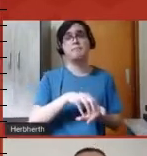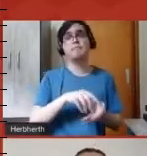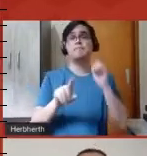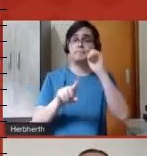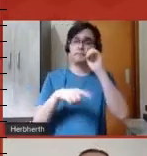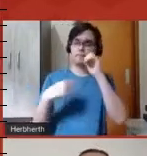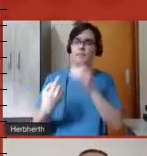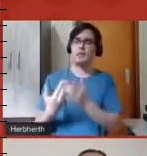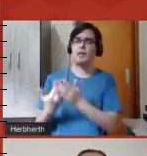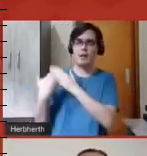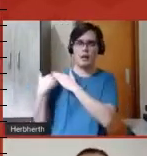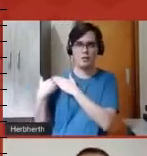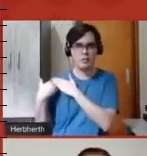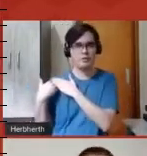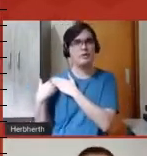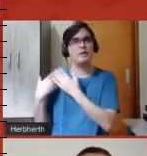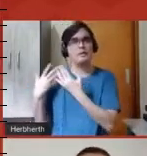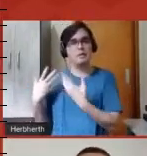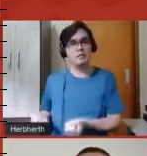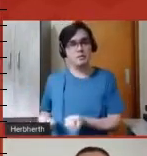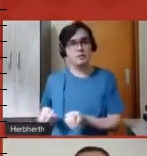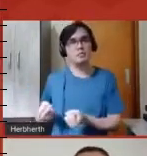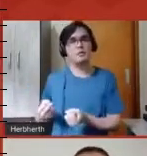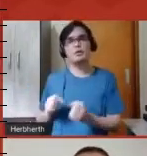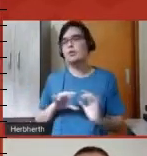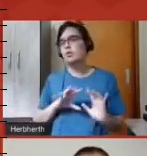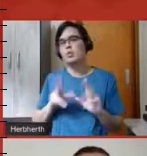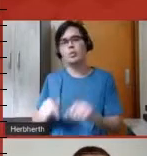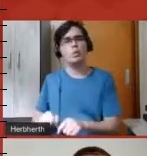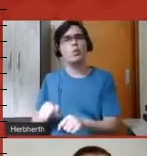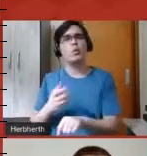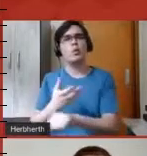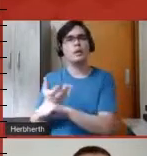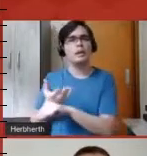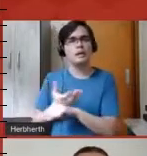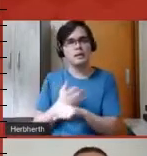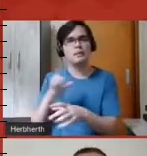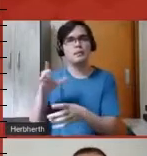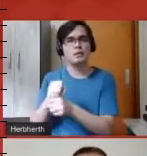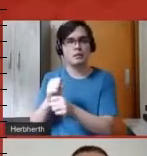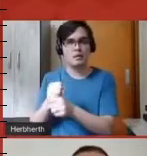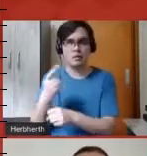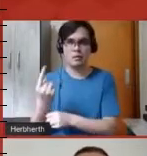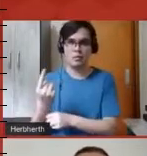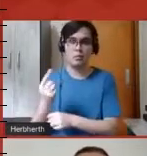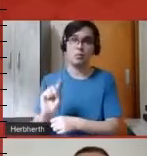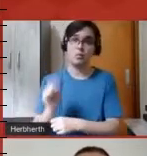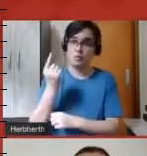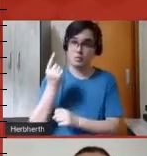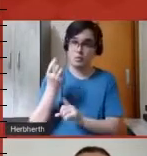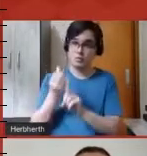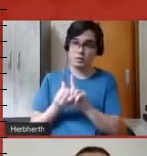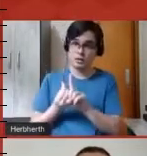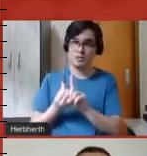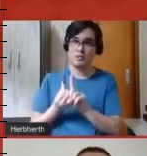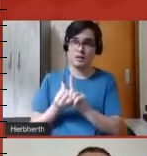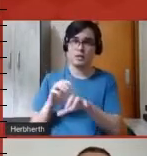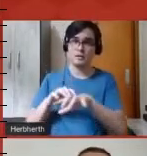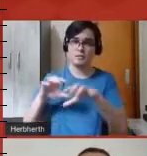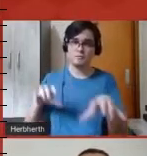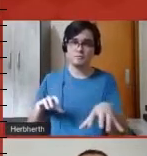das turmas de cálculo 1 desse primeiro semestre EMP, né, que tivemos.